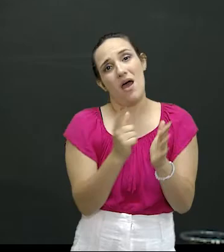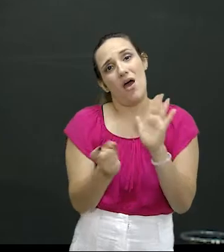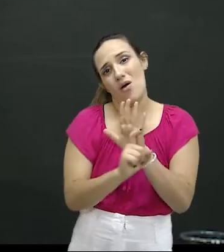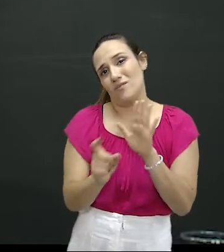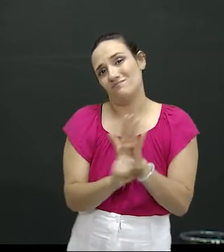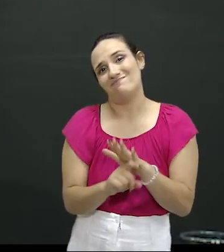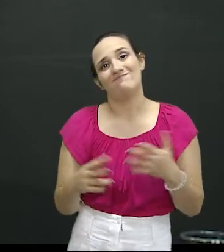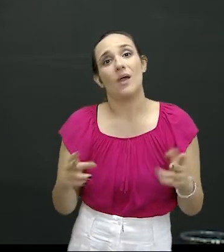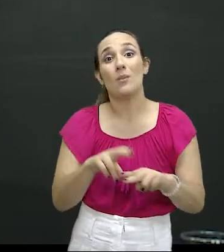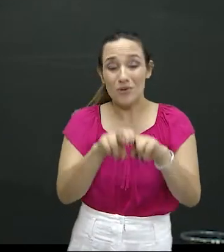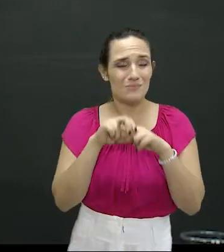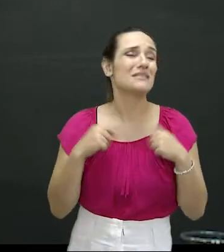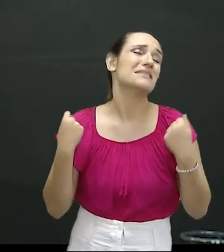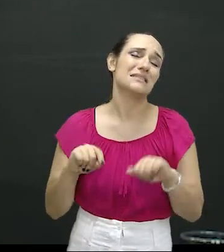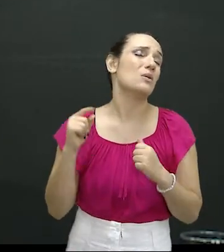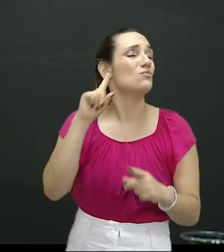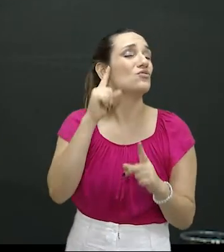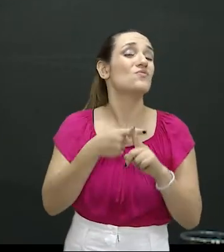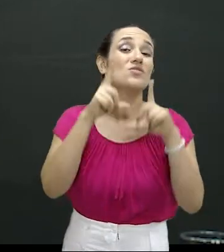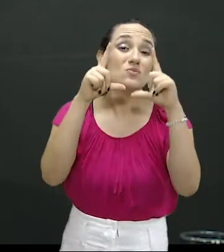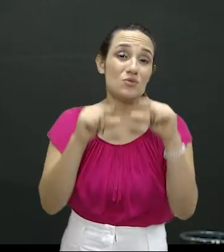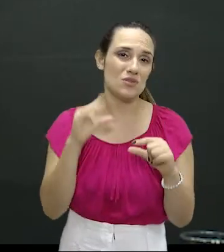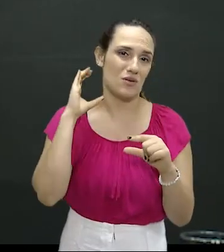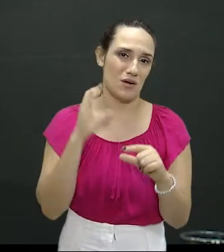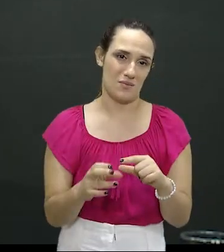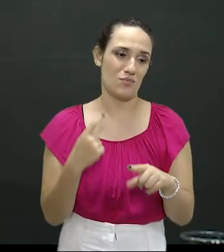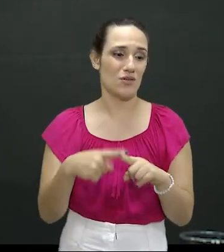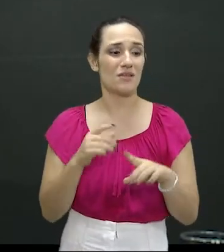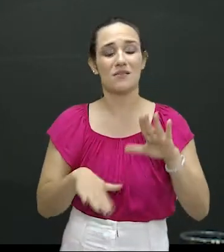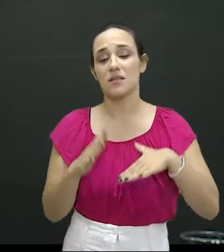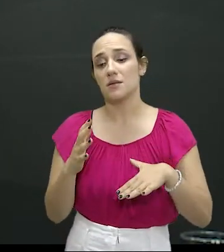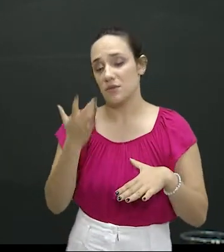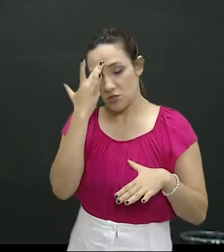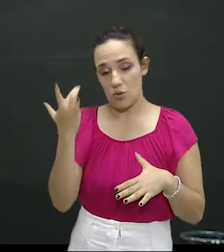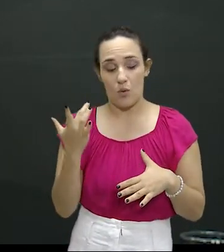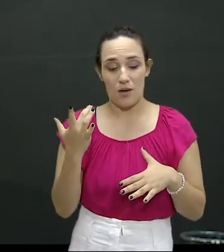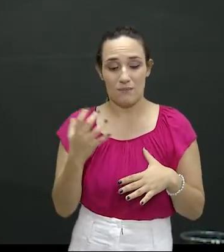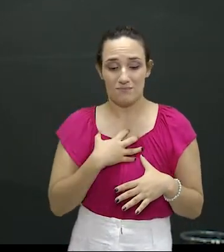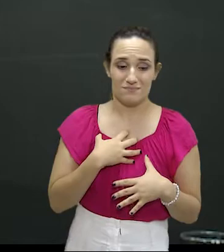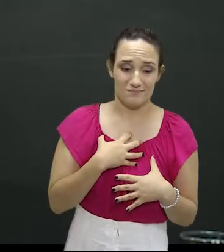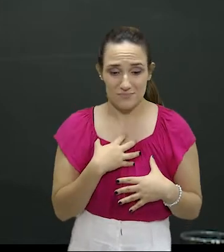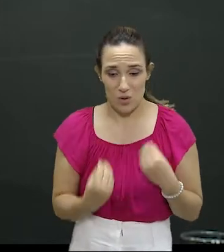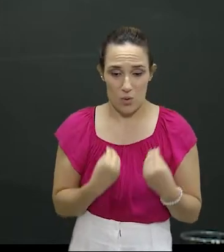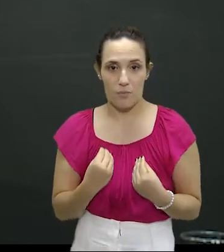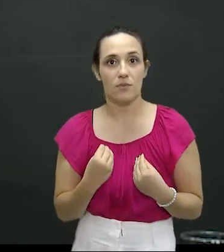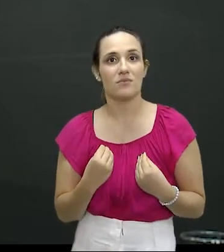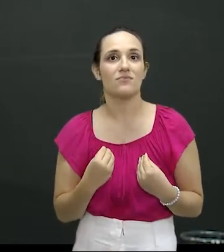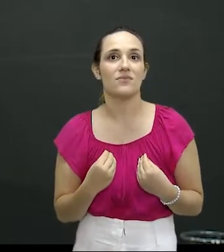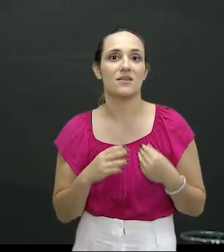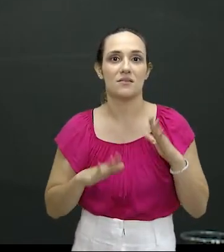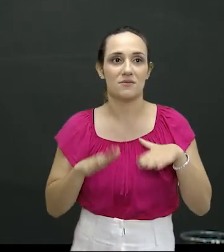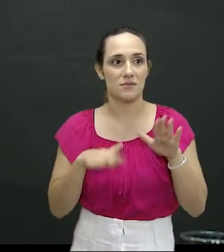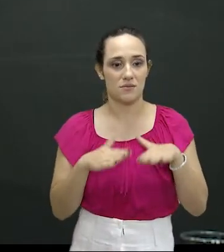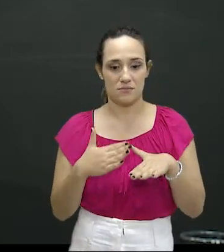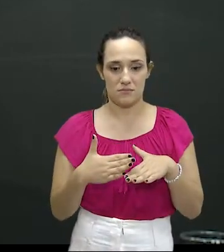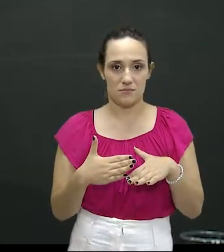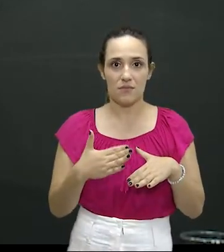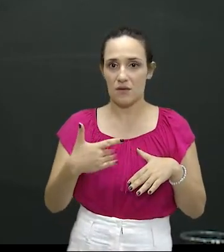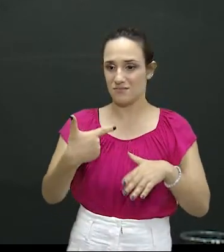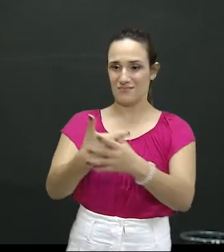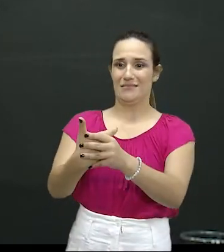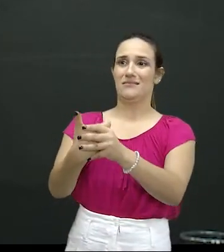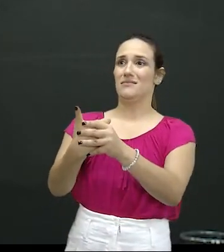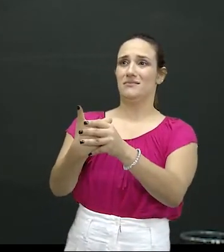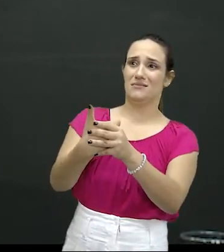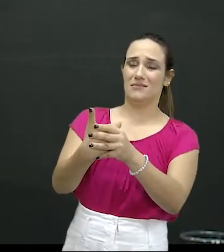a esse crime é de extrema importância, porque é uma sensação de insegurança total, essa questão de você ter uma arma apontada para si, para levar